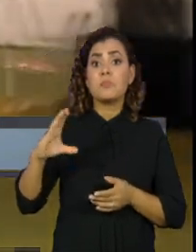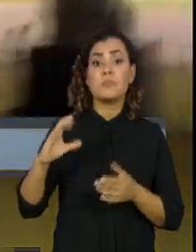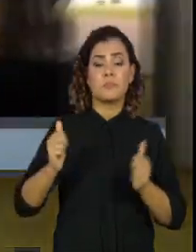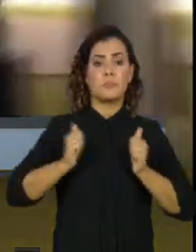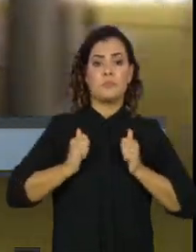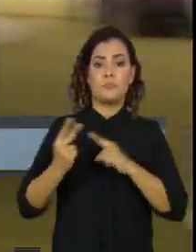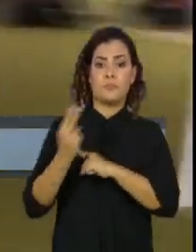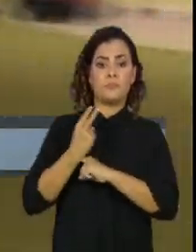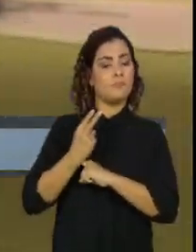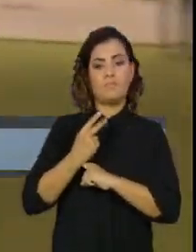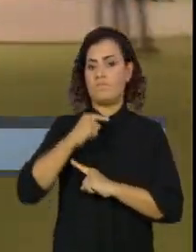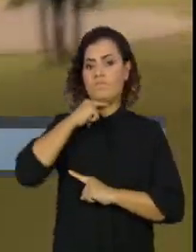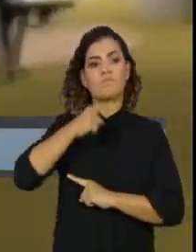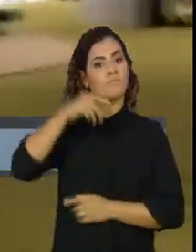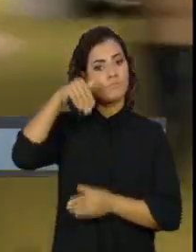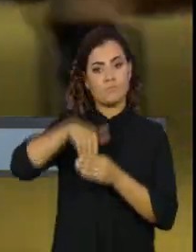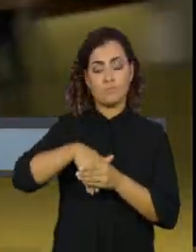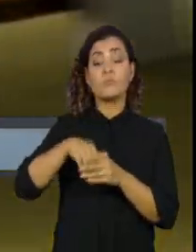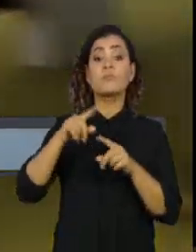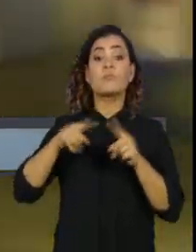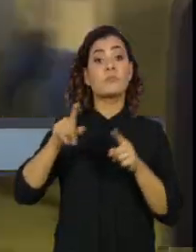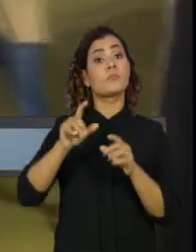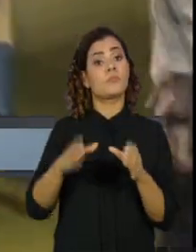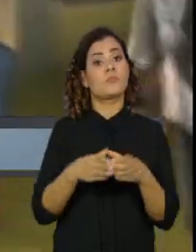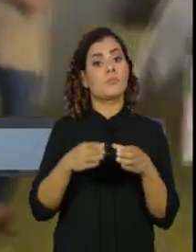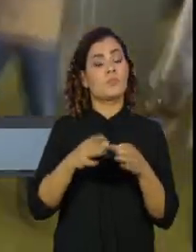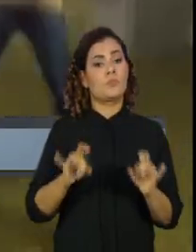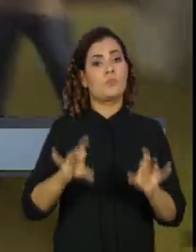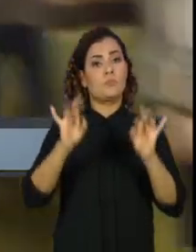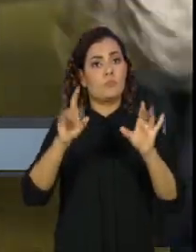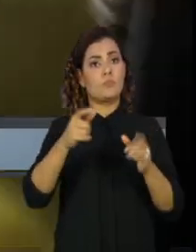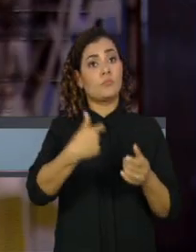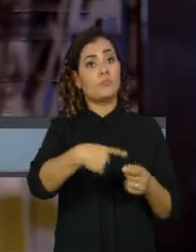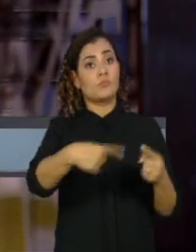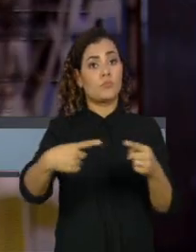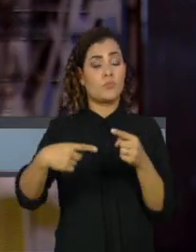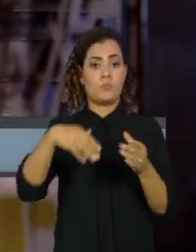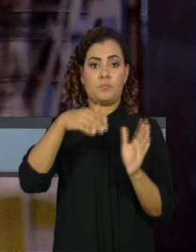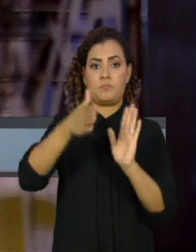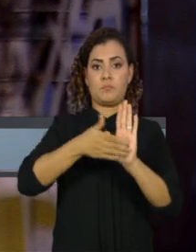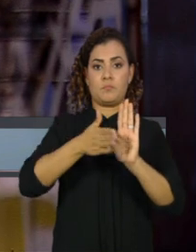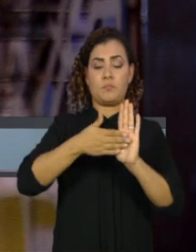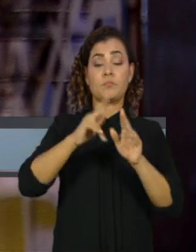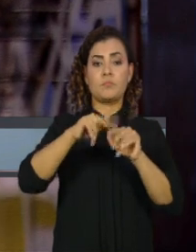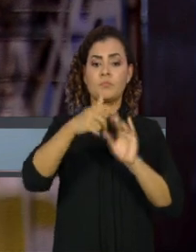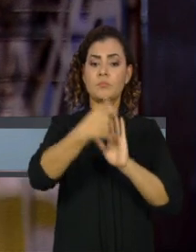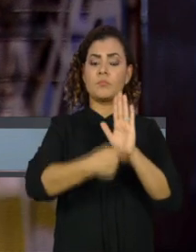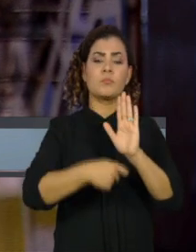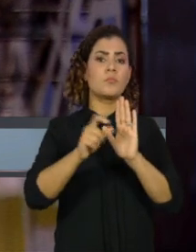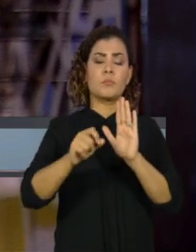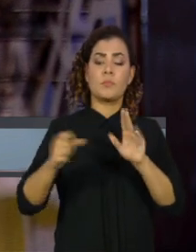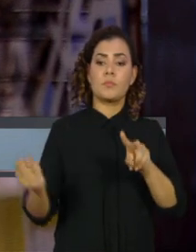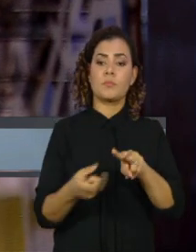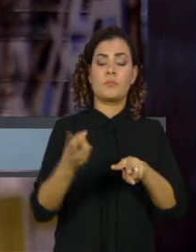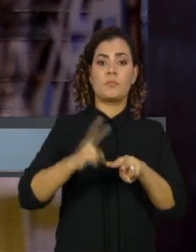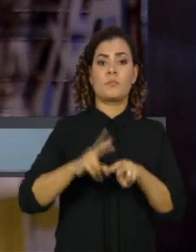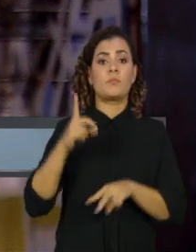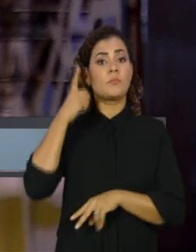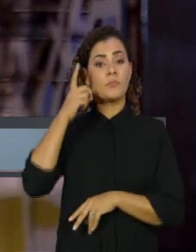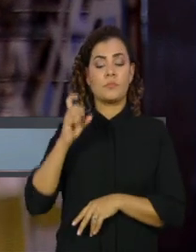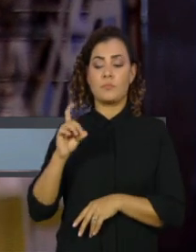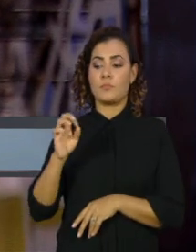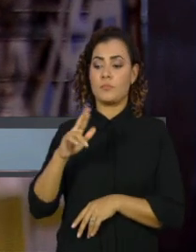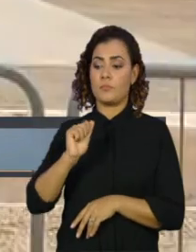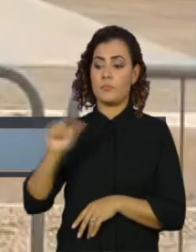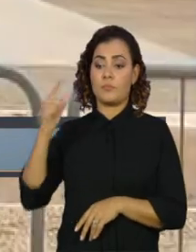hoje e determinou a criação de uma comissão especial para discutir a proposta. O texto é uma resposta à prisão do deputado Daniel Silveira na